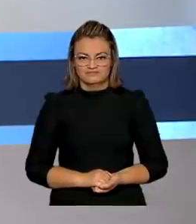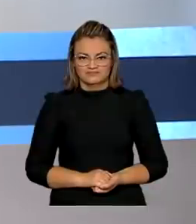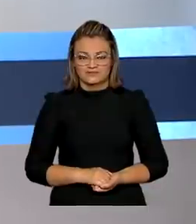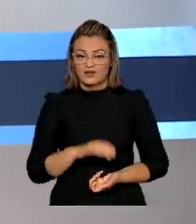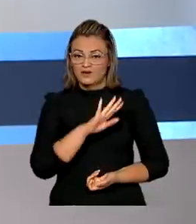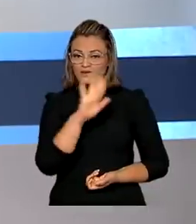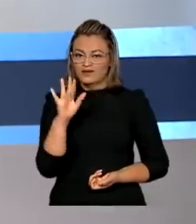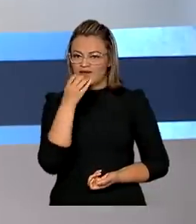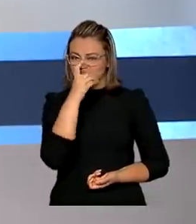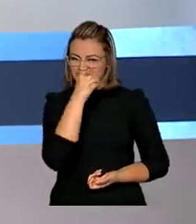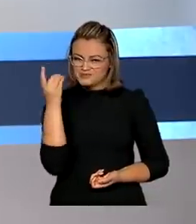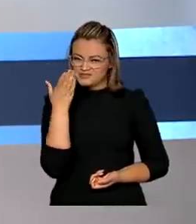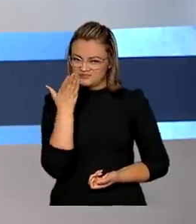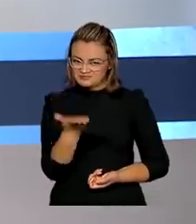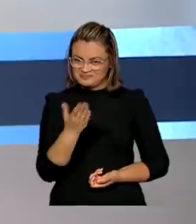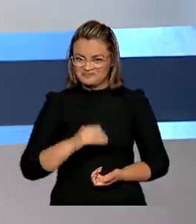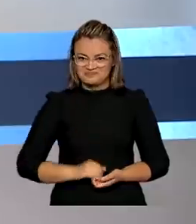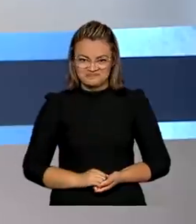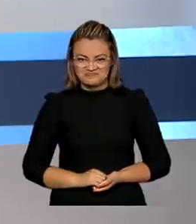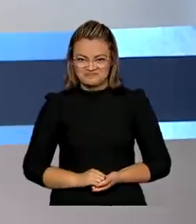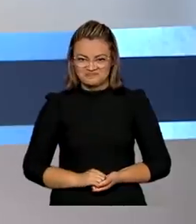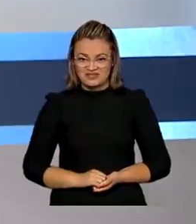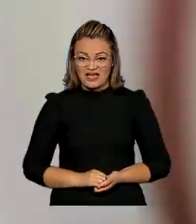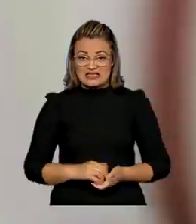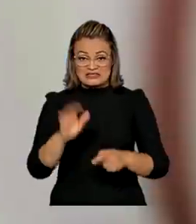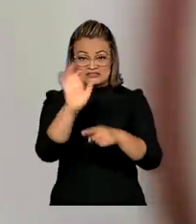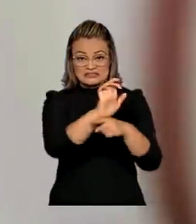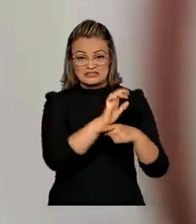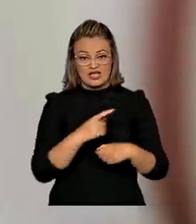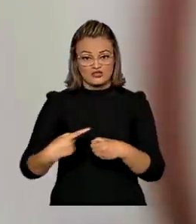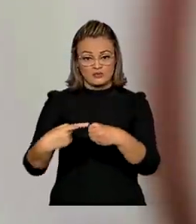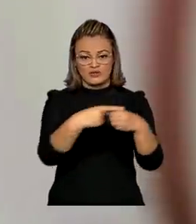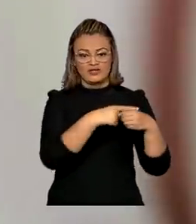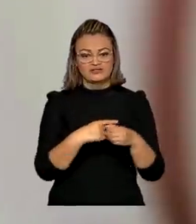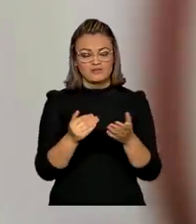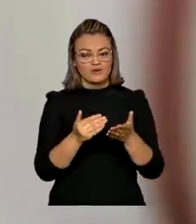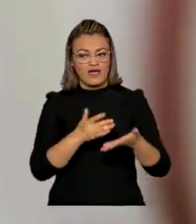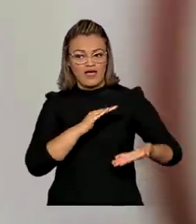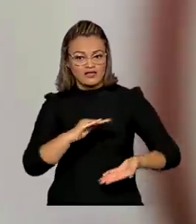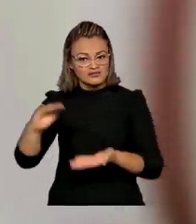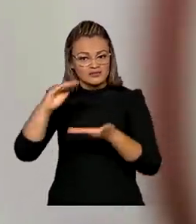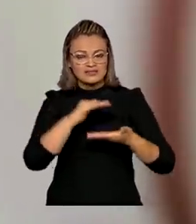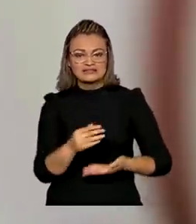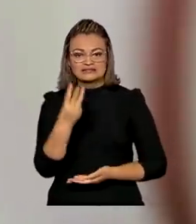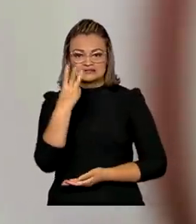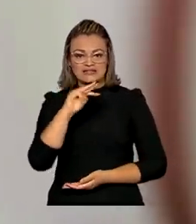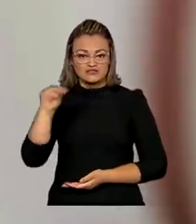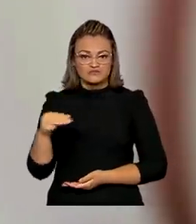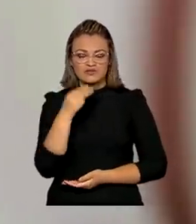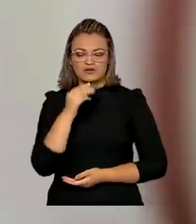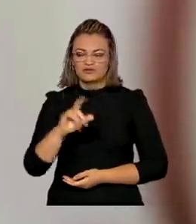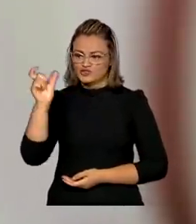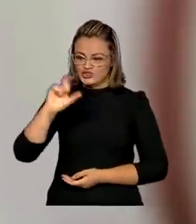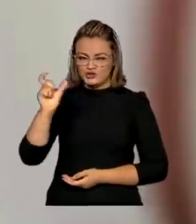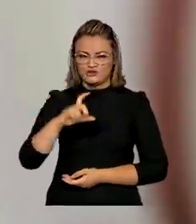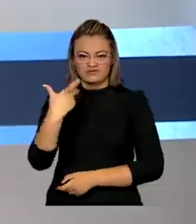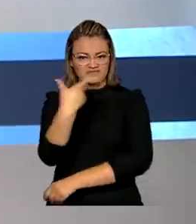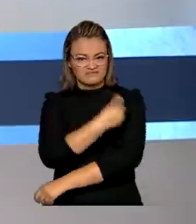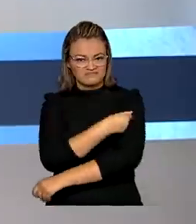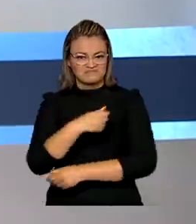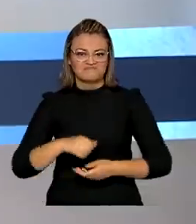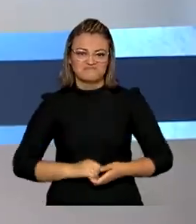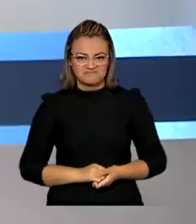Olá, muito bom dia pra você. Estados e municípios começam a receber mais 3 milhões e meio de doses de